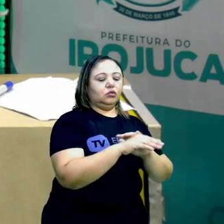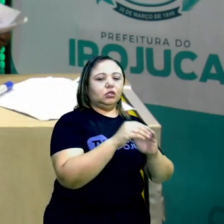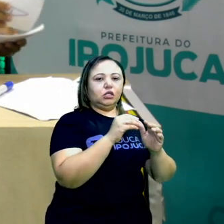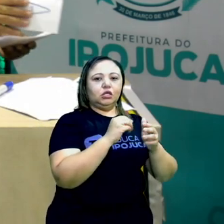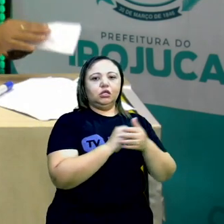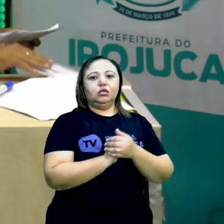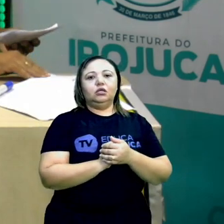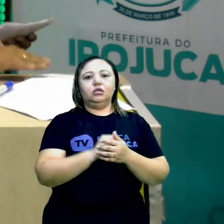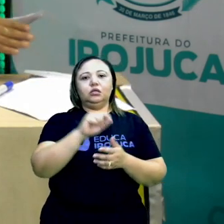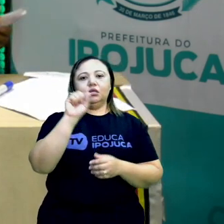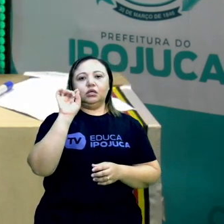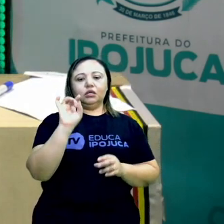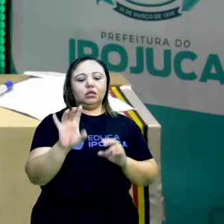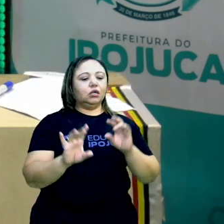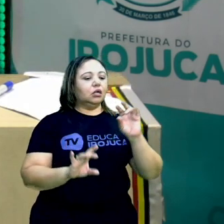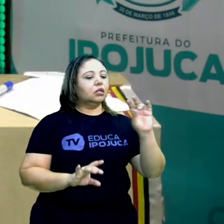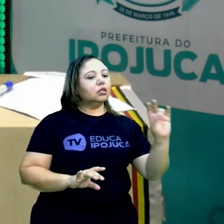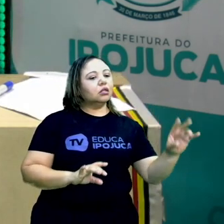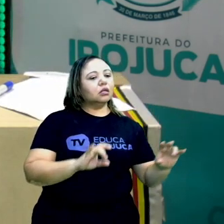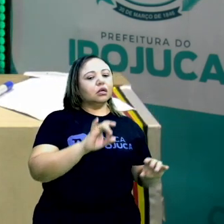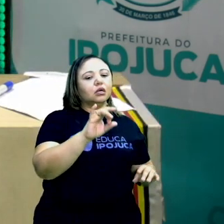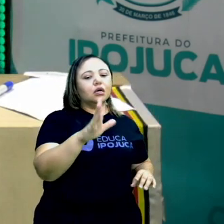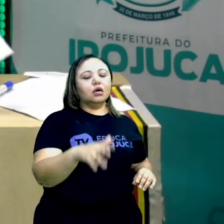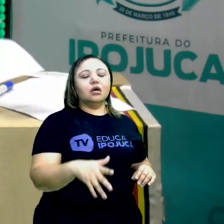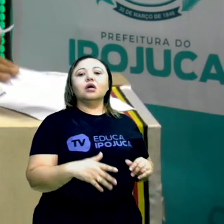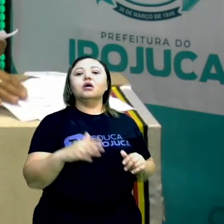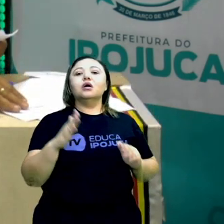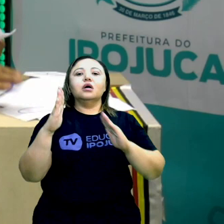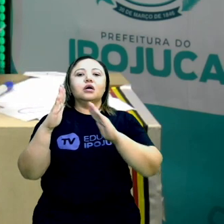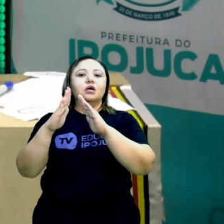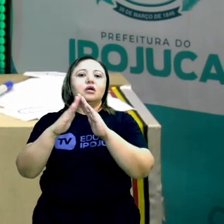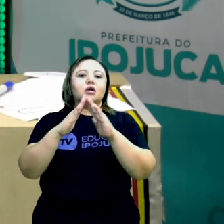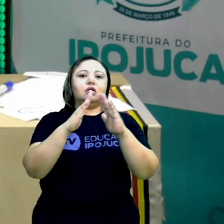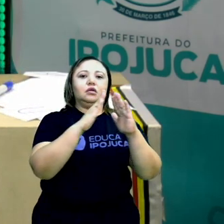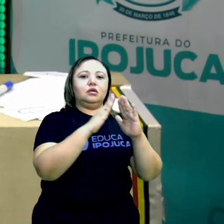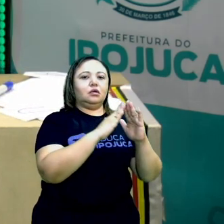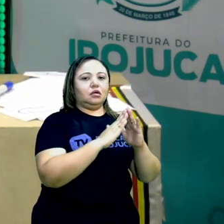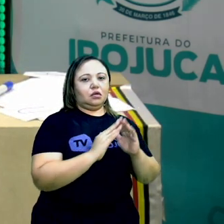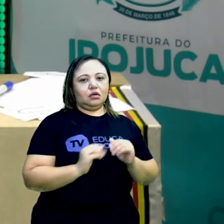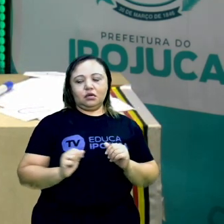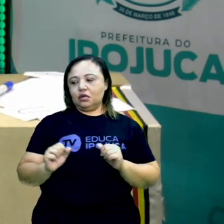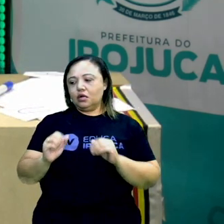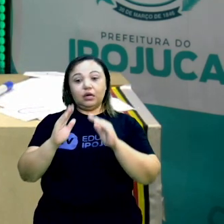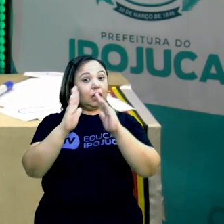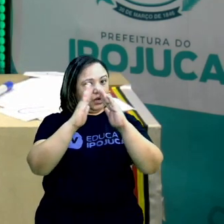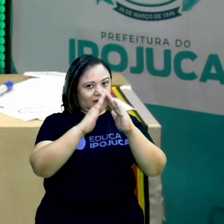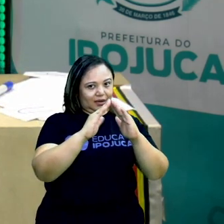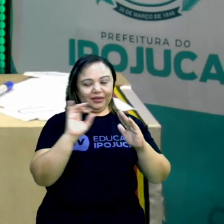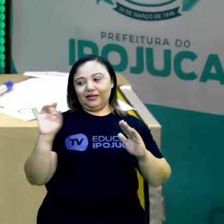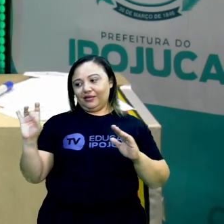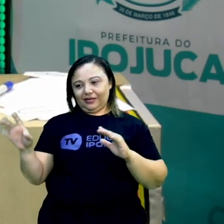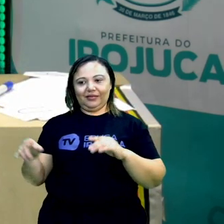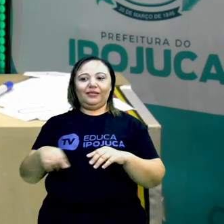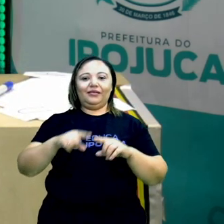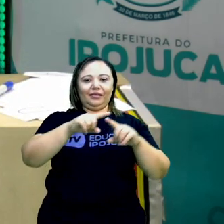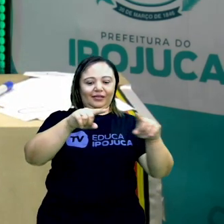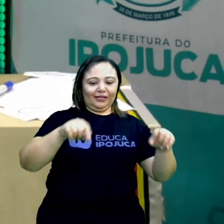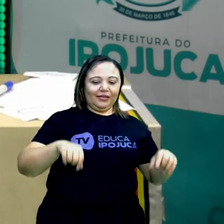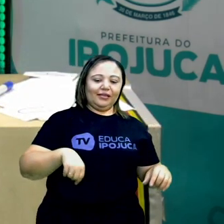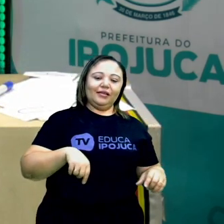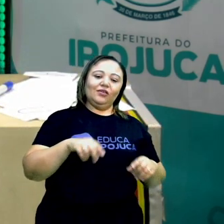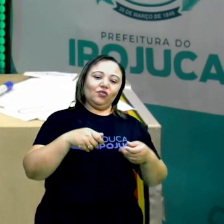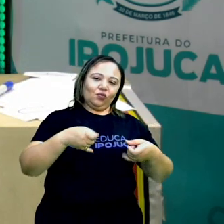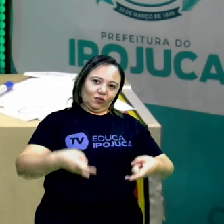certo? Em cada cantinho da casa de vocês. Vão lá, esconde na cozinha, no